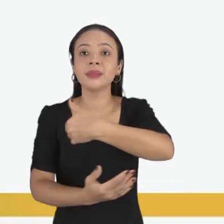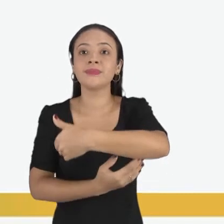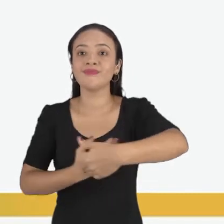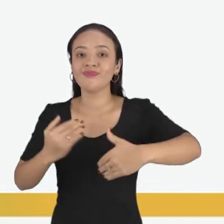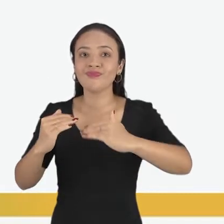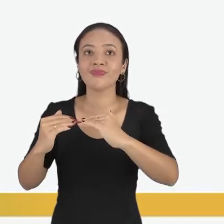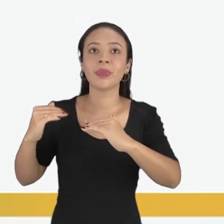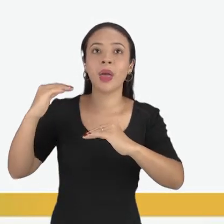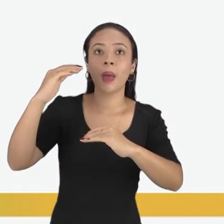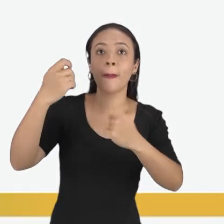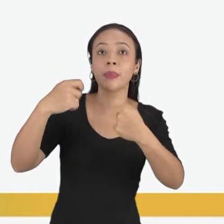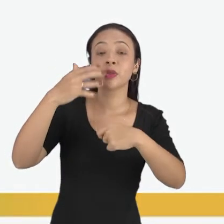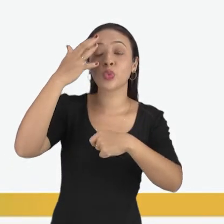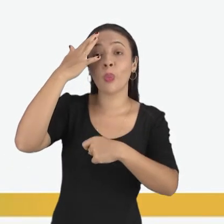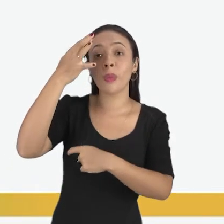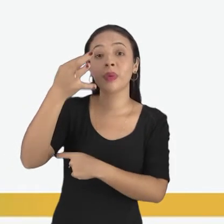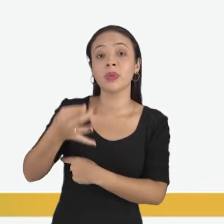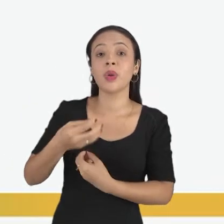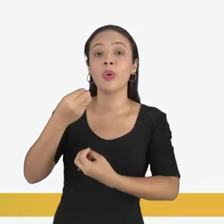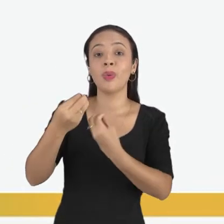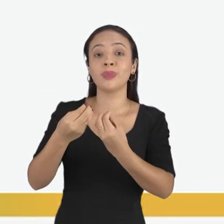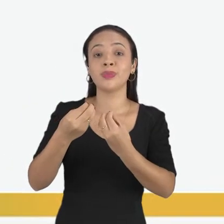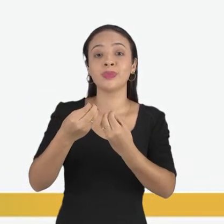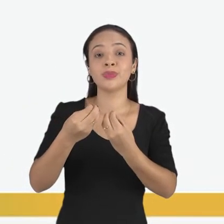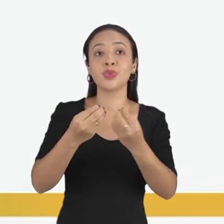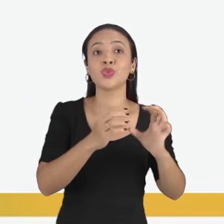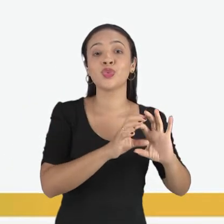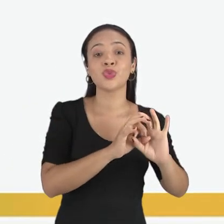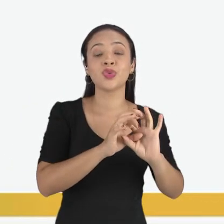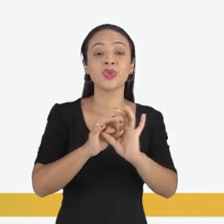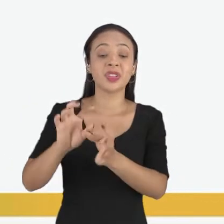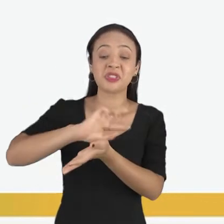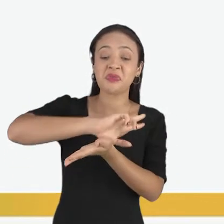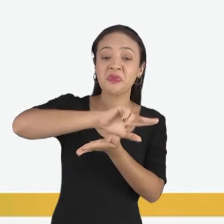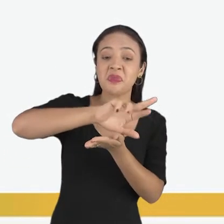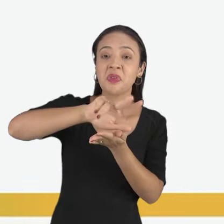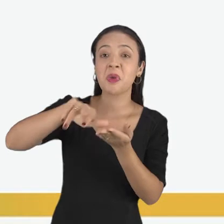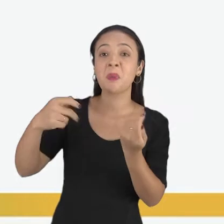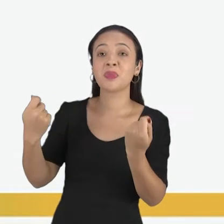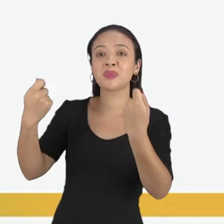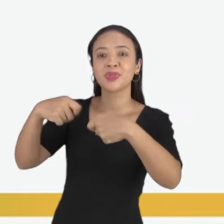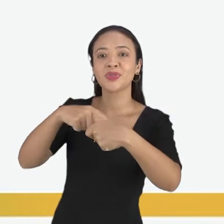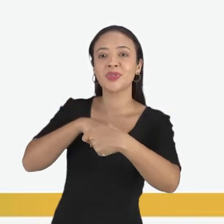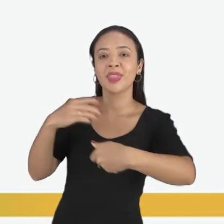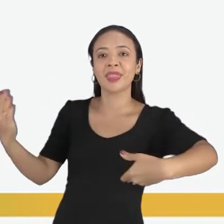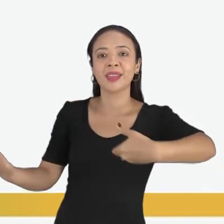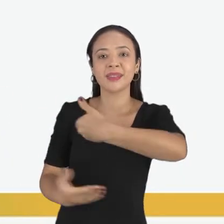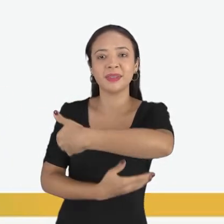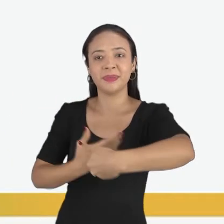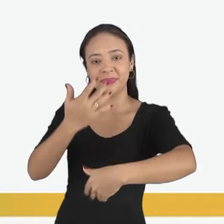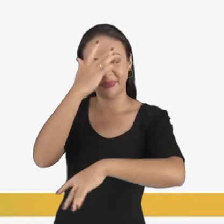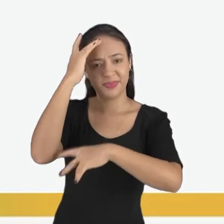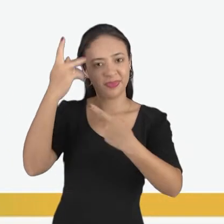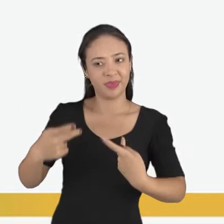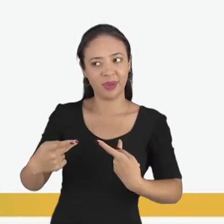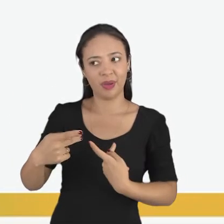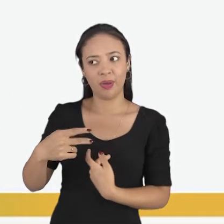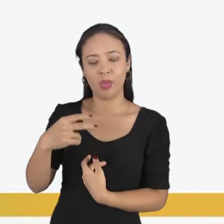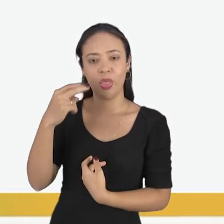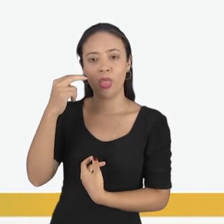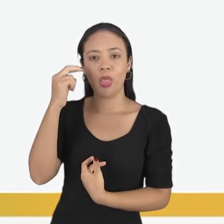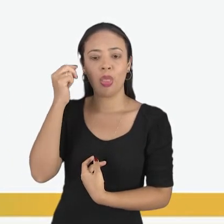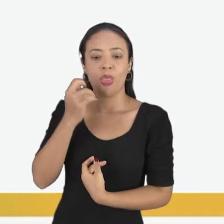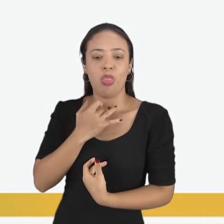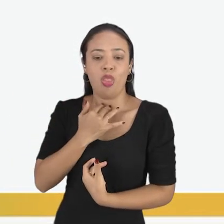transcendente deve ser entendida no contexto da diversidade das relações humanas. Eu não posso achar que a minha relação com o